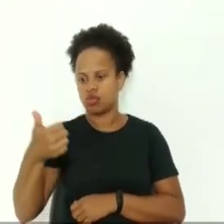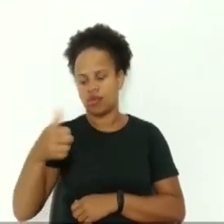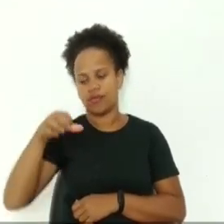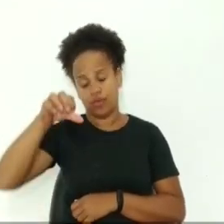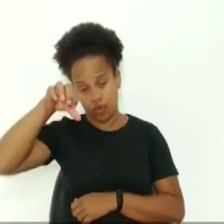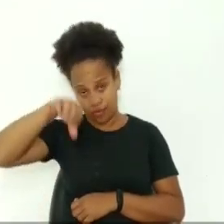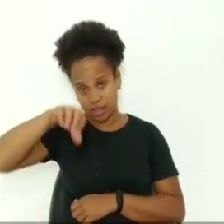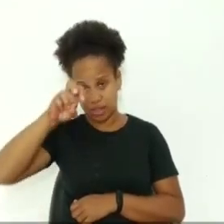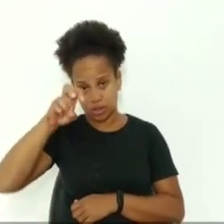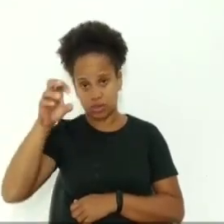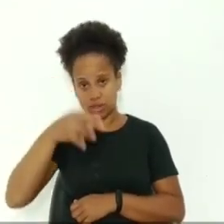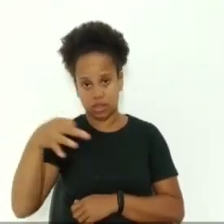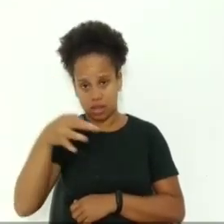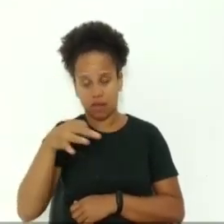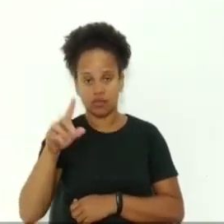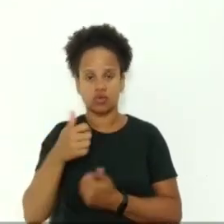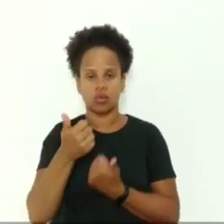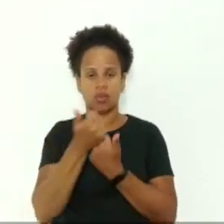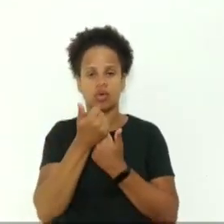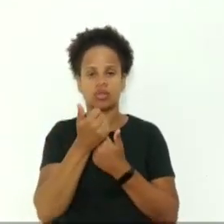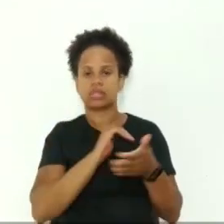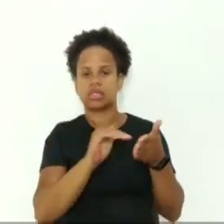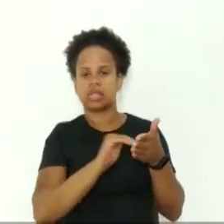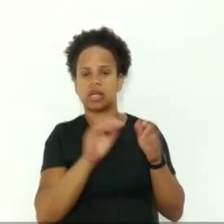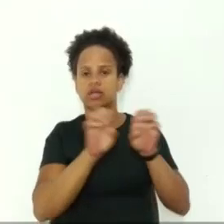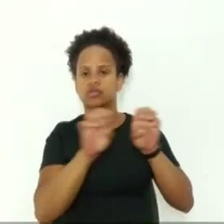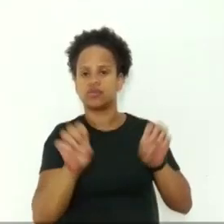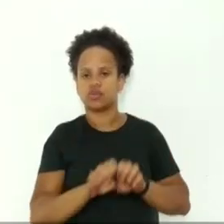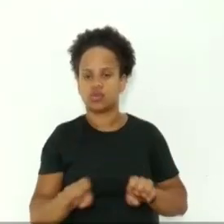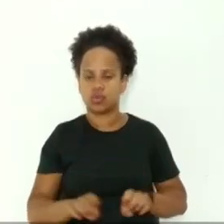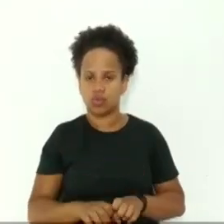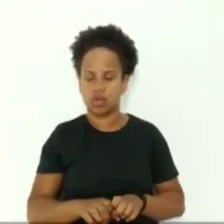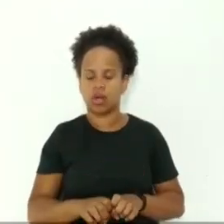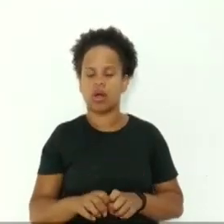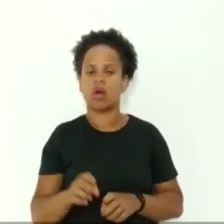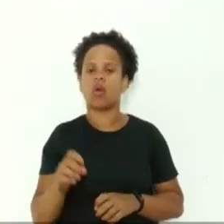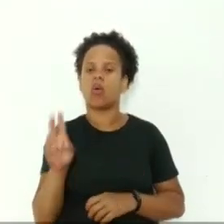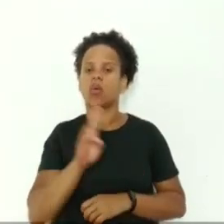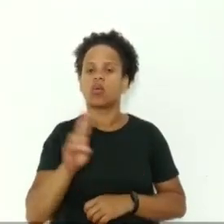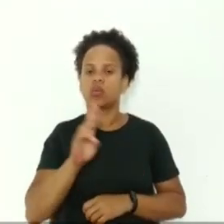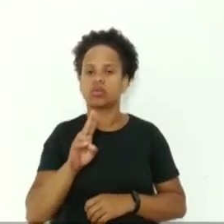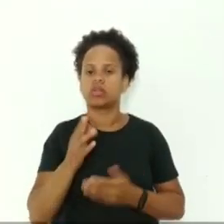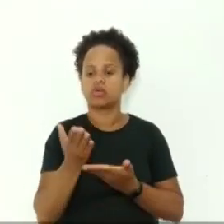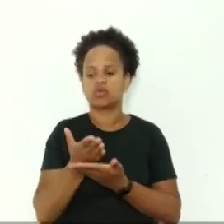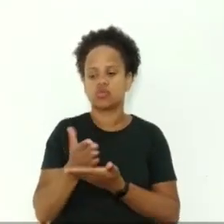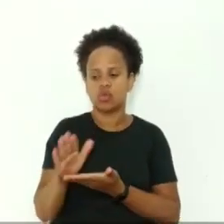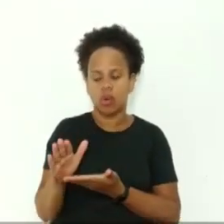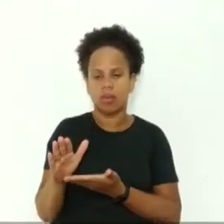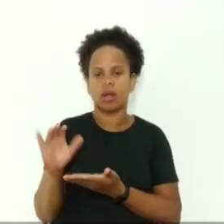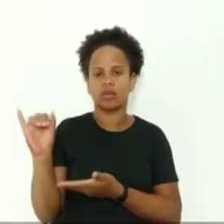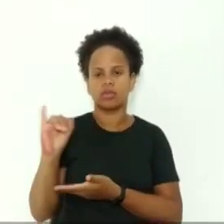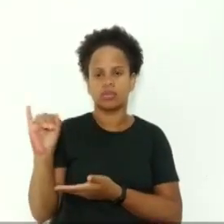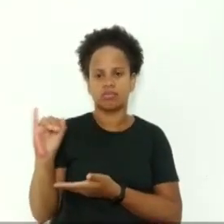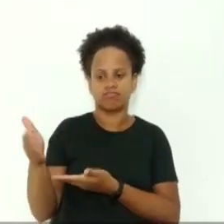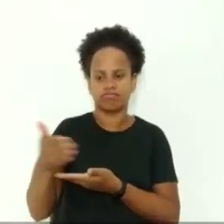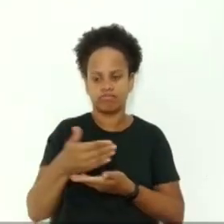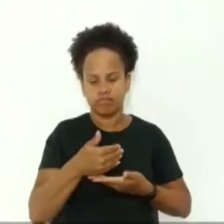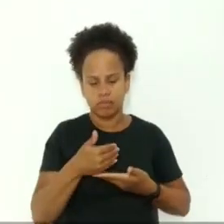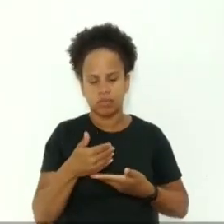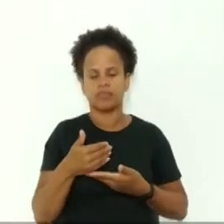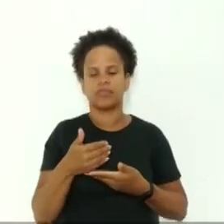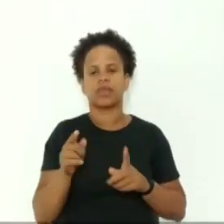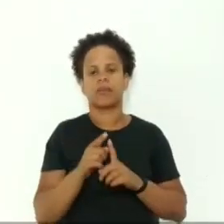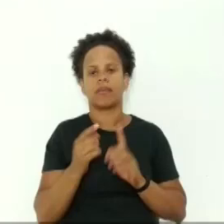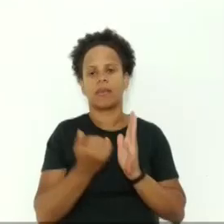realização de demandas na Secretaria de Infraestrutura, com utilização do excesso de arrecadação e superávit financeiro. A